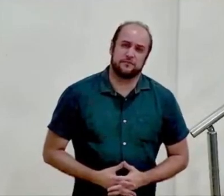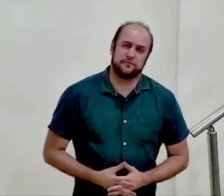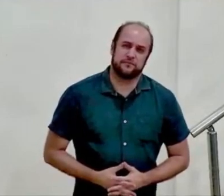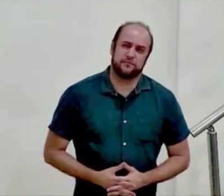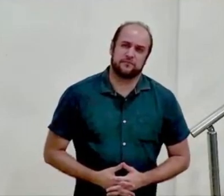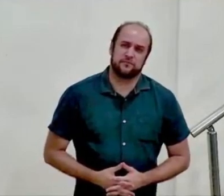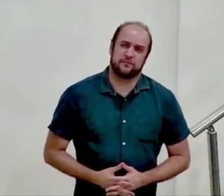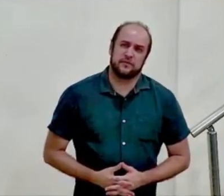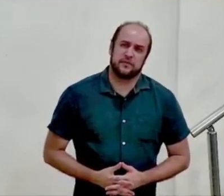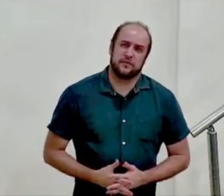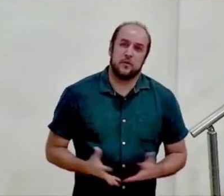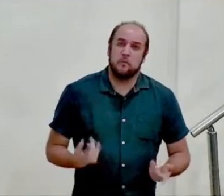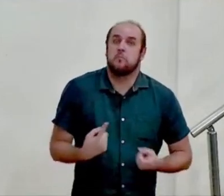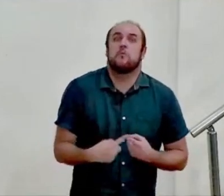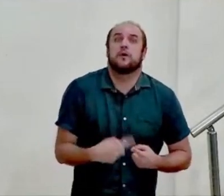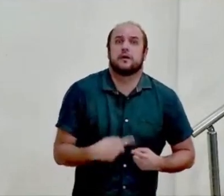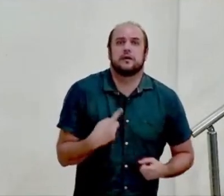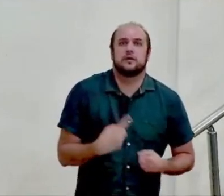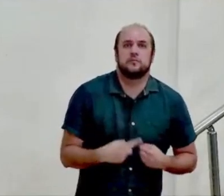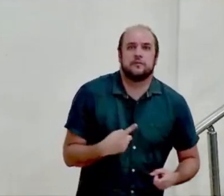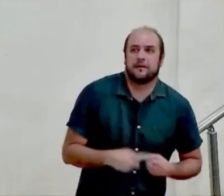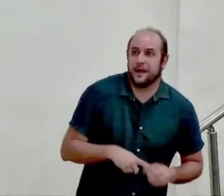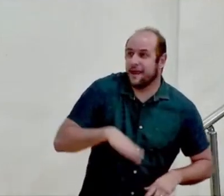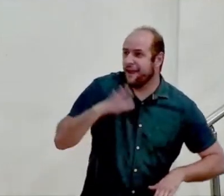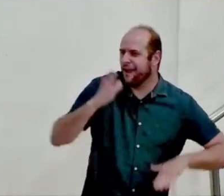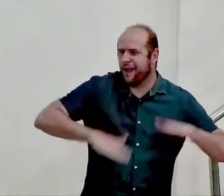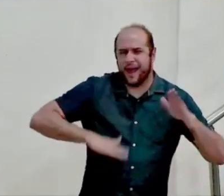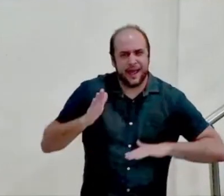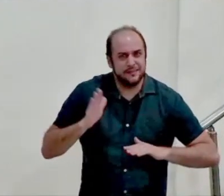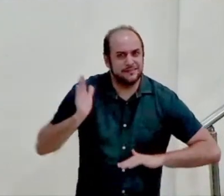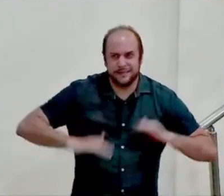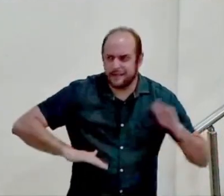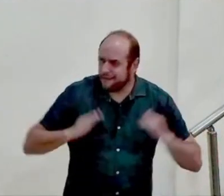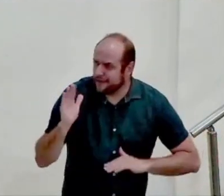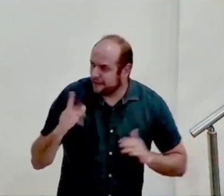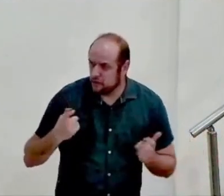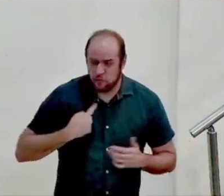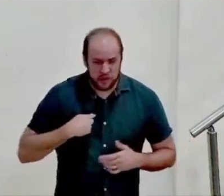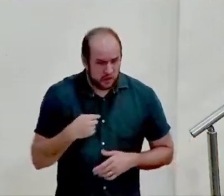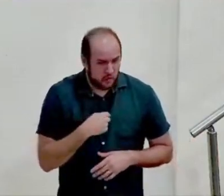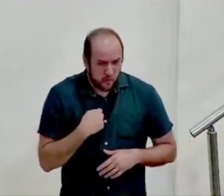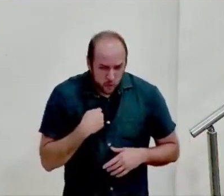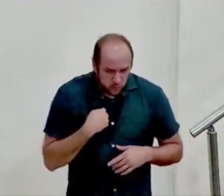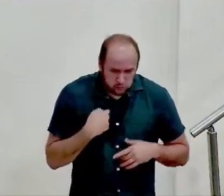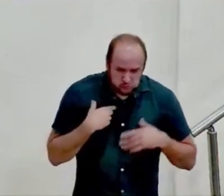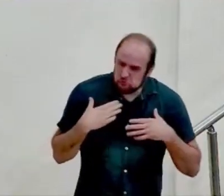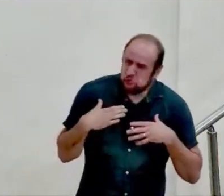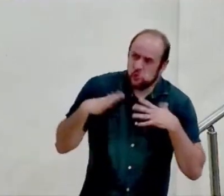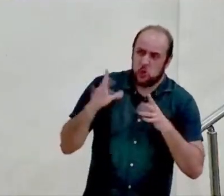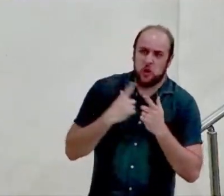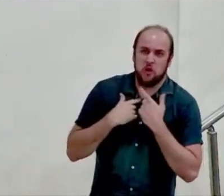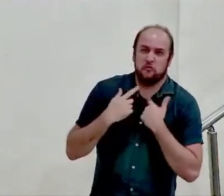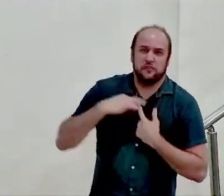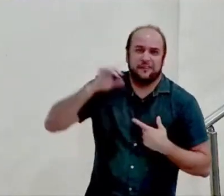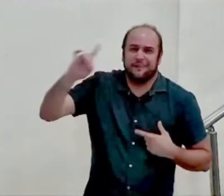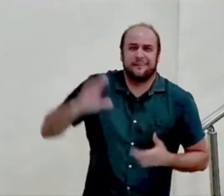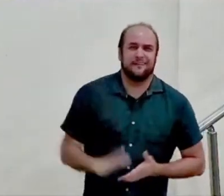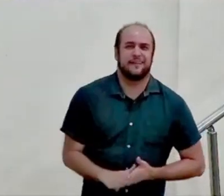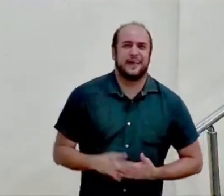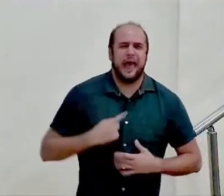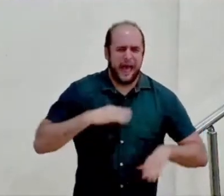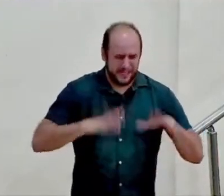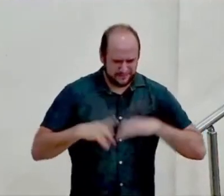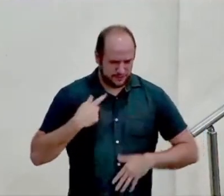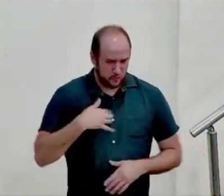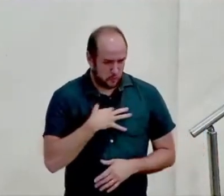sabe por que queridos porque nem sempre nem sempre eu quero o que Deus quer há momentos que